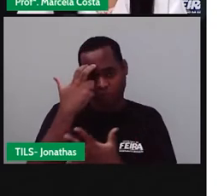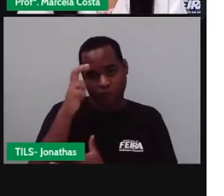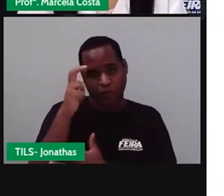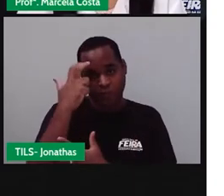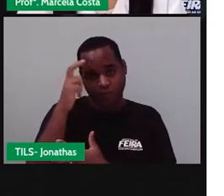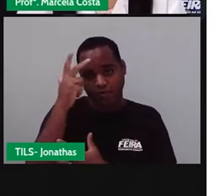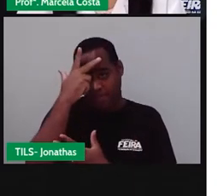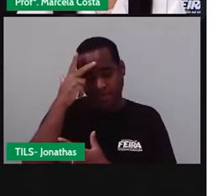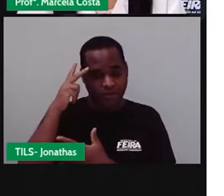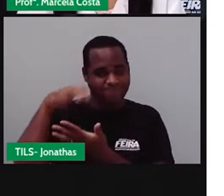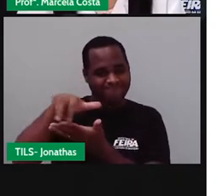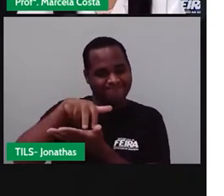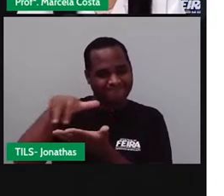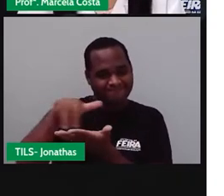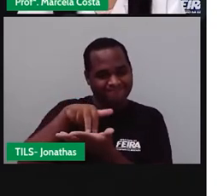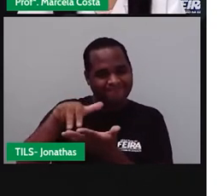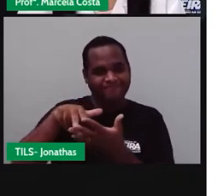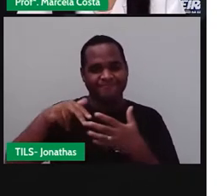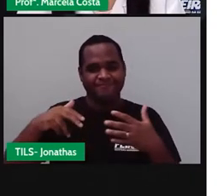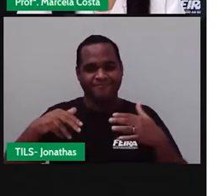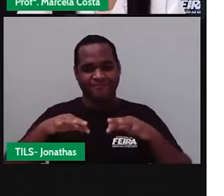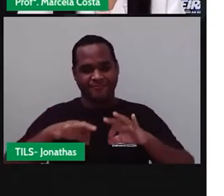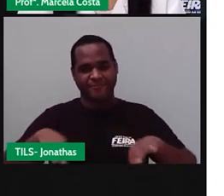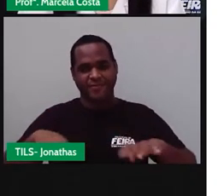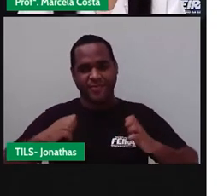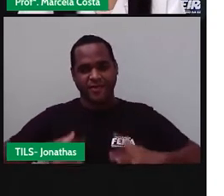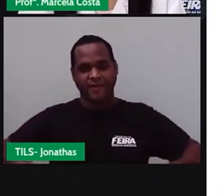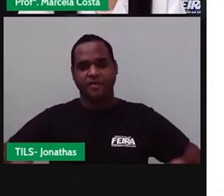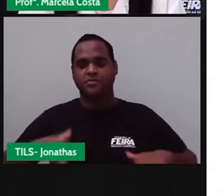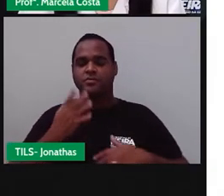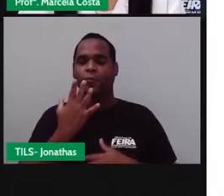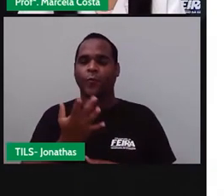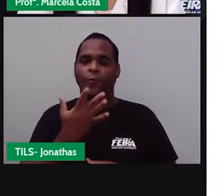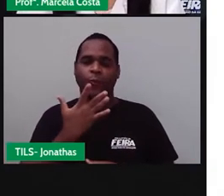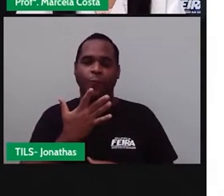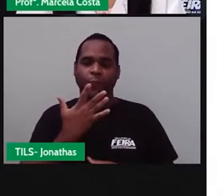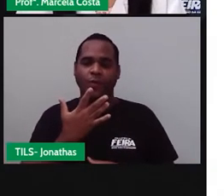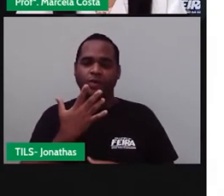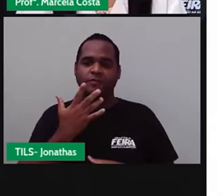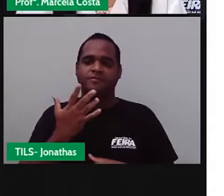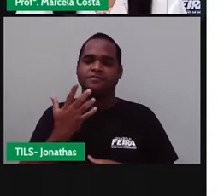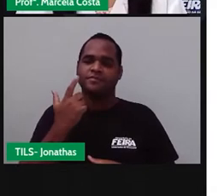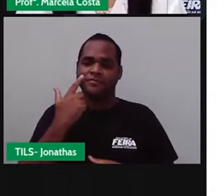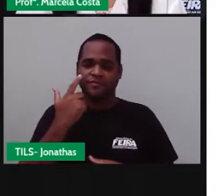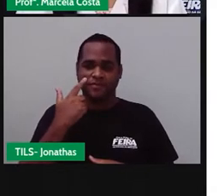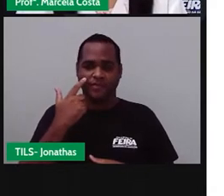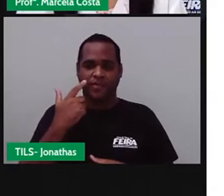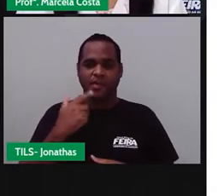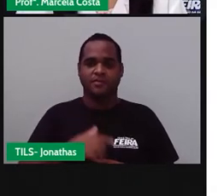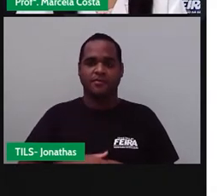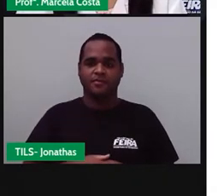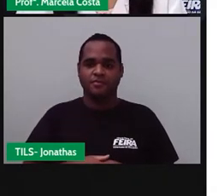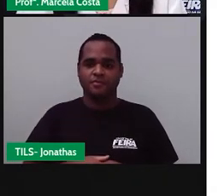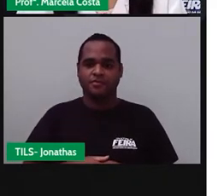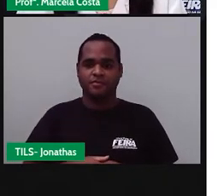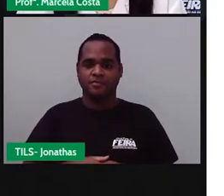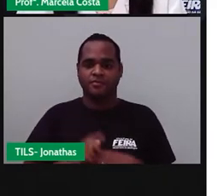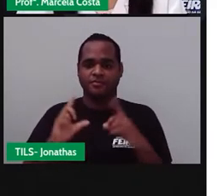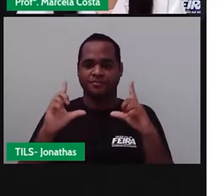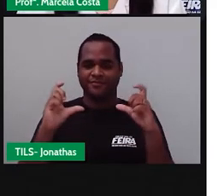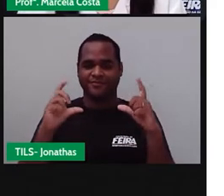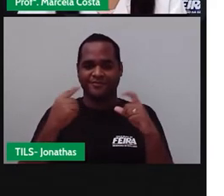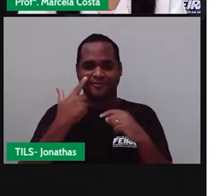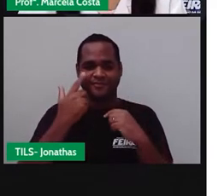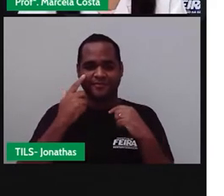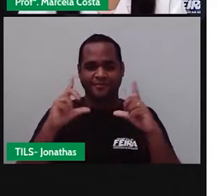dançando com vestimentas coloridas, né? Aqui representando, nessa imagem que eu